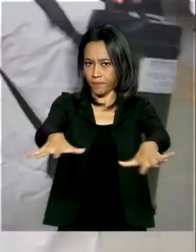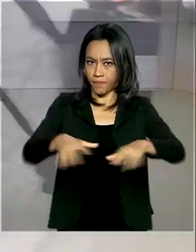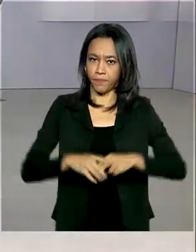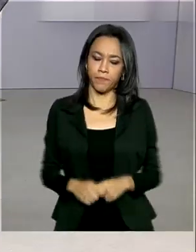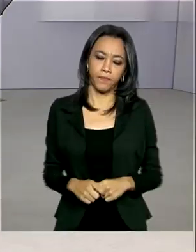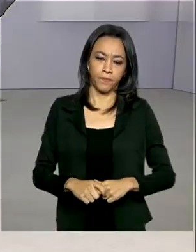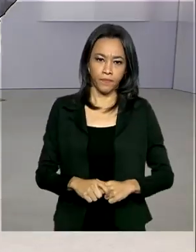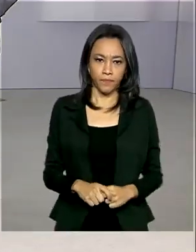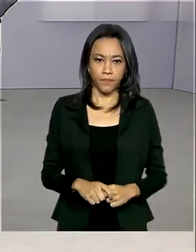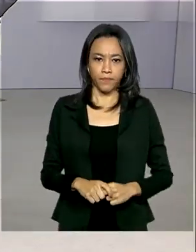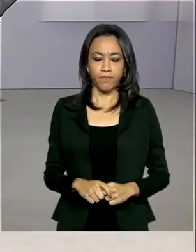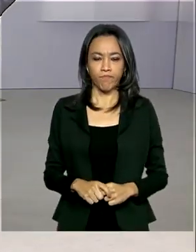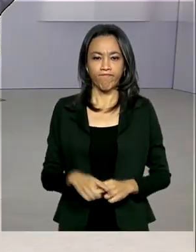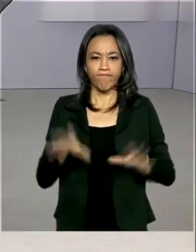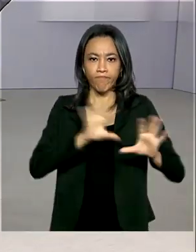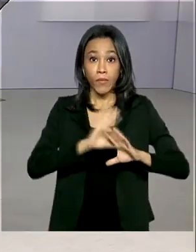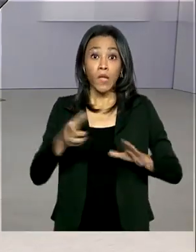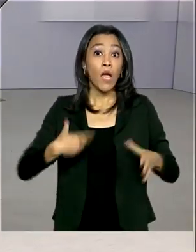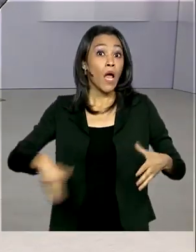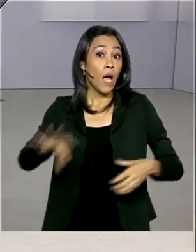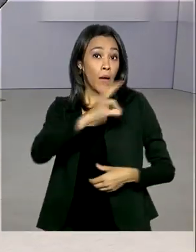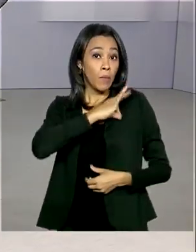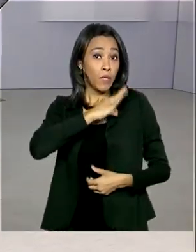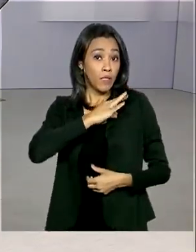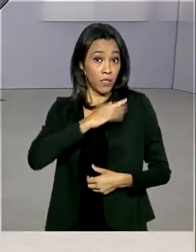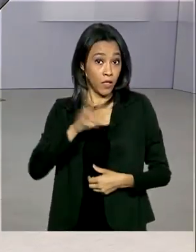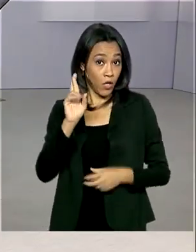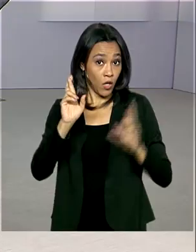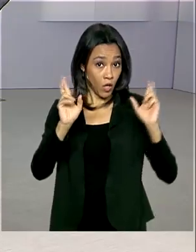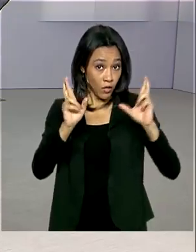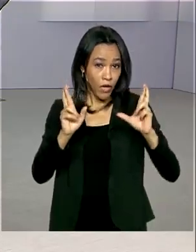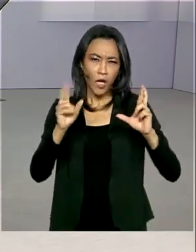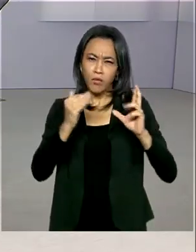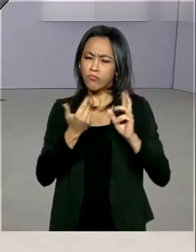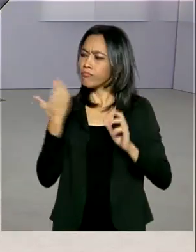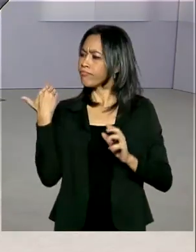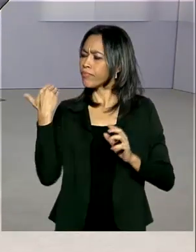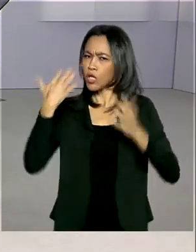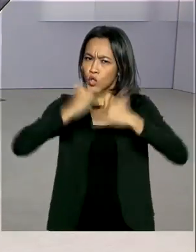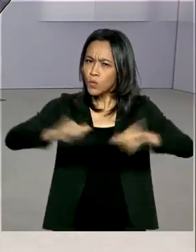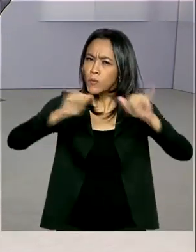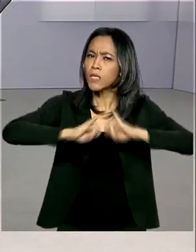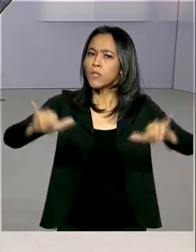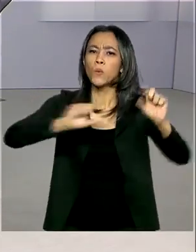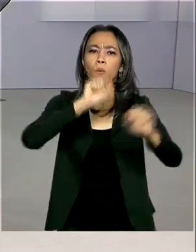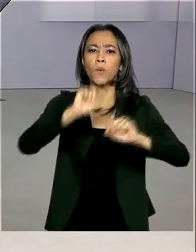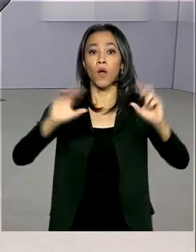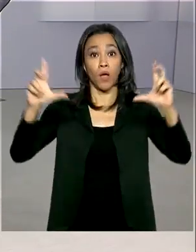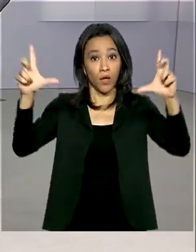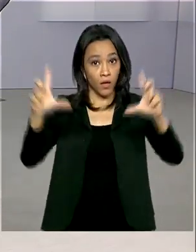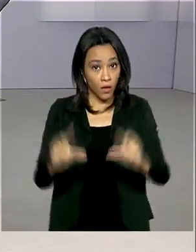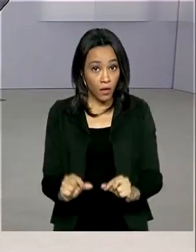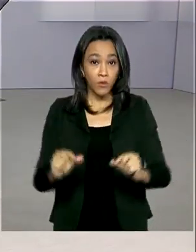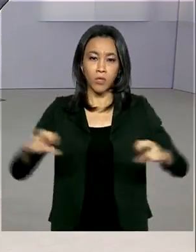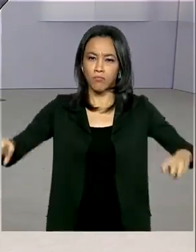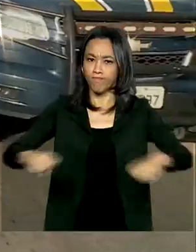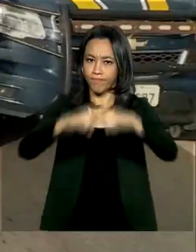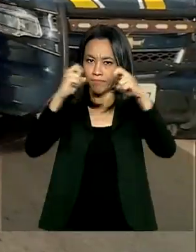A Polícia Rodoviária Federal começou uma campanha para redução de acidentes nas rodovias do país.